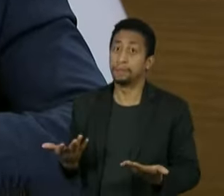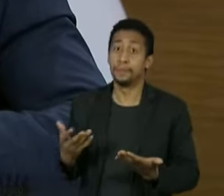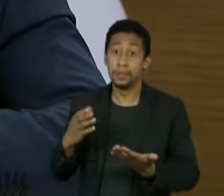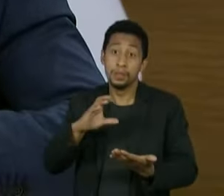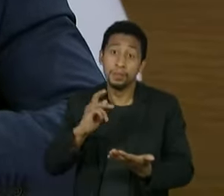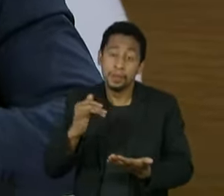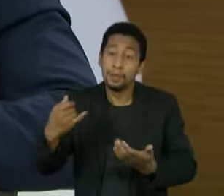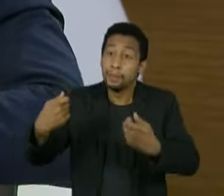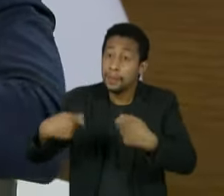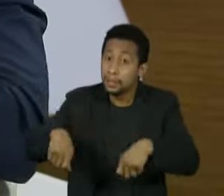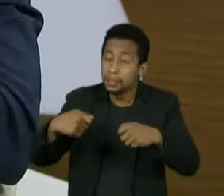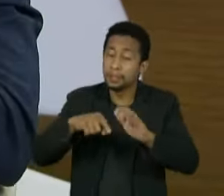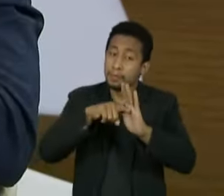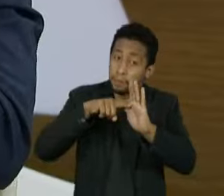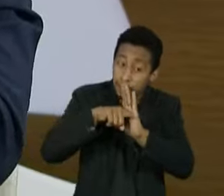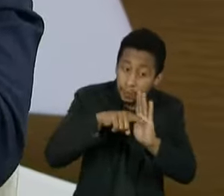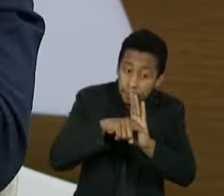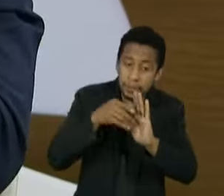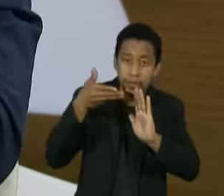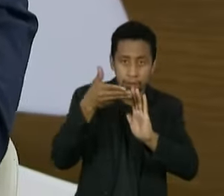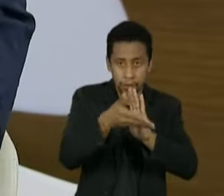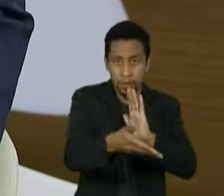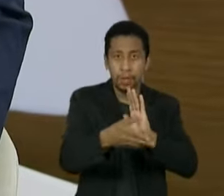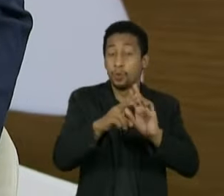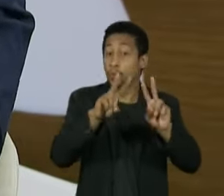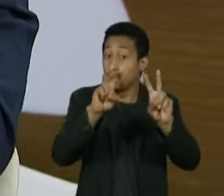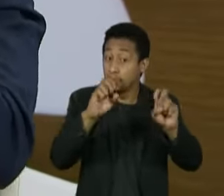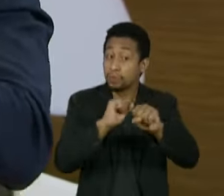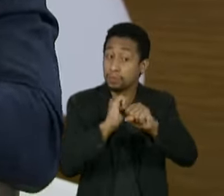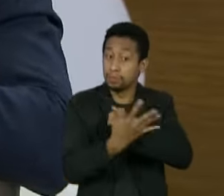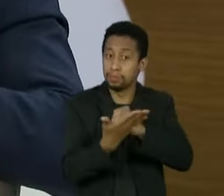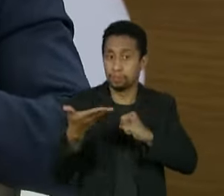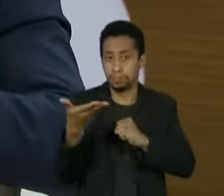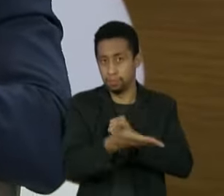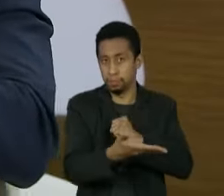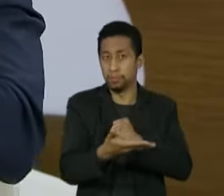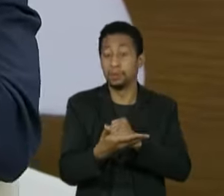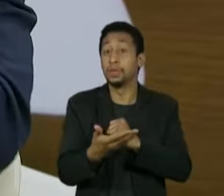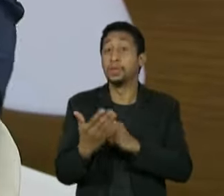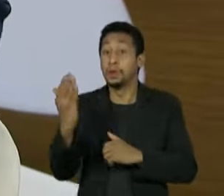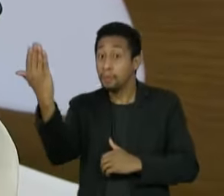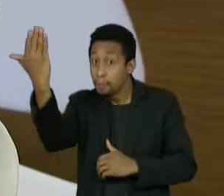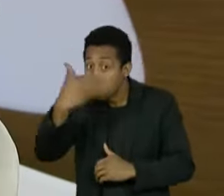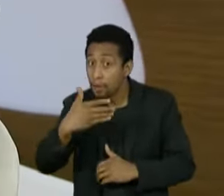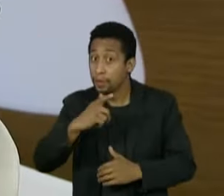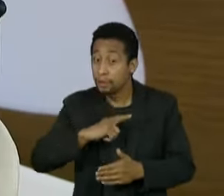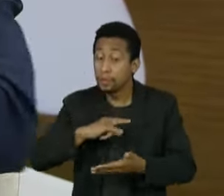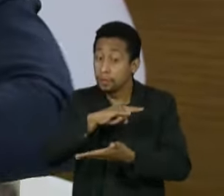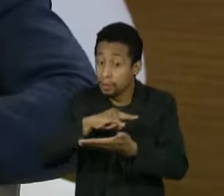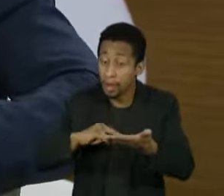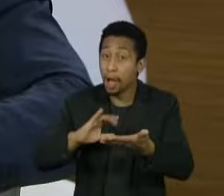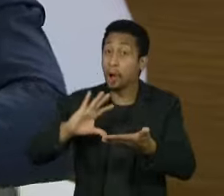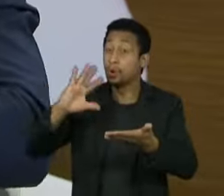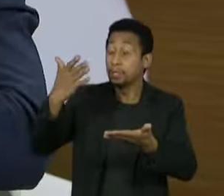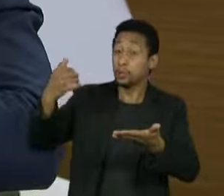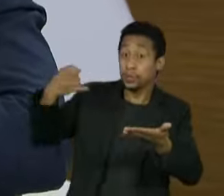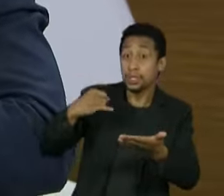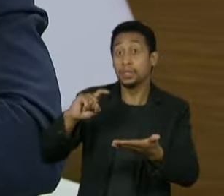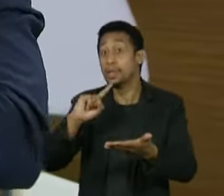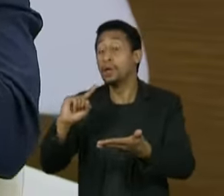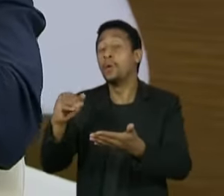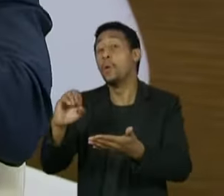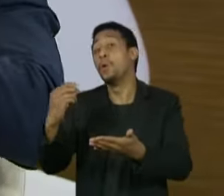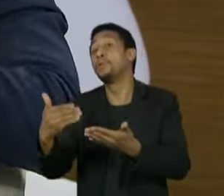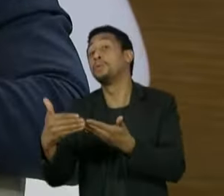indício, que é toda circunstância que vai caracterizar que um fato existiu, existe ou existirá e esse conjunto